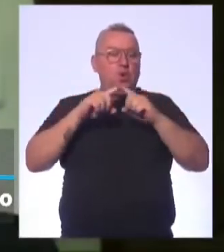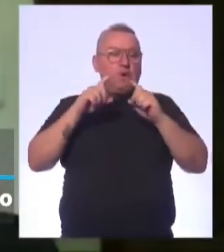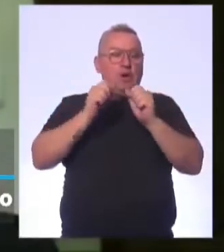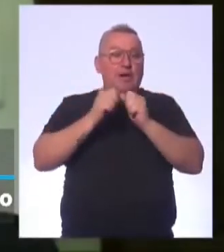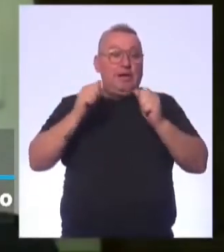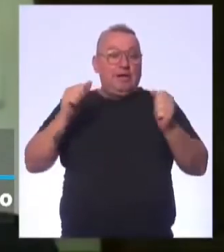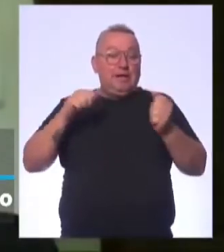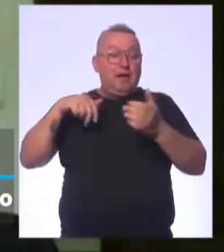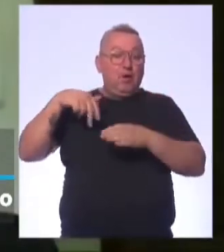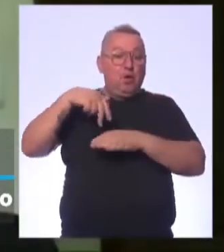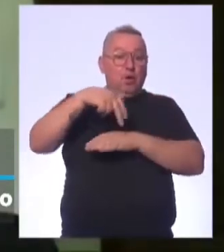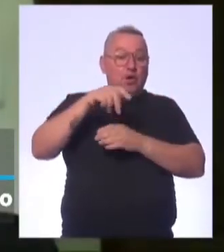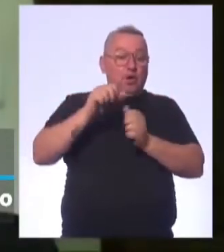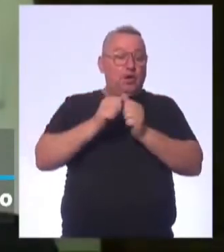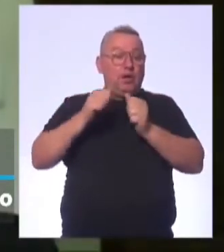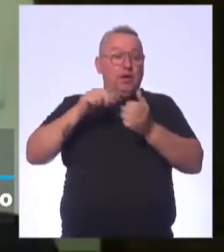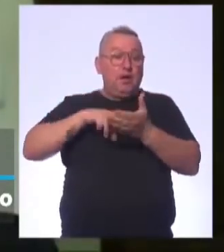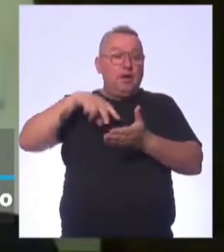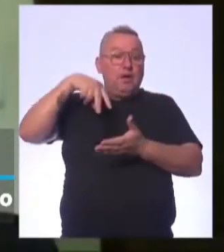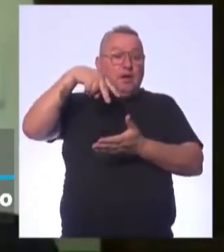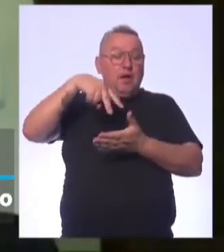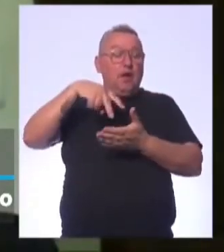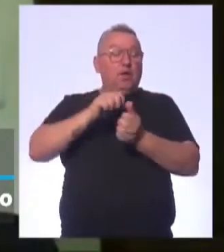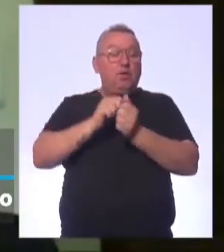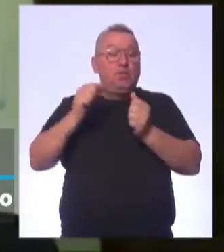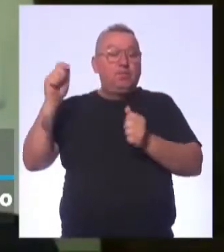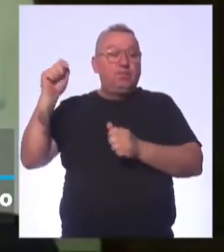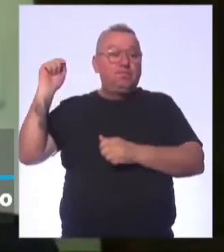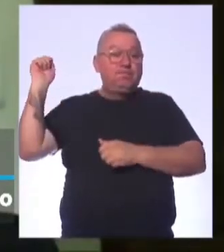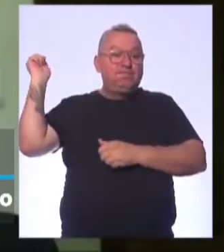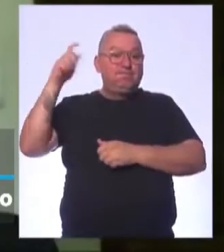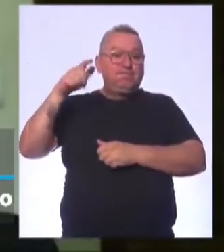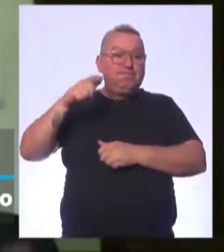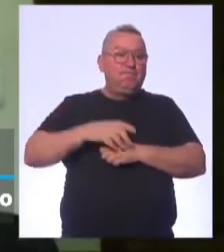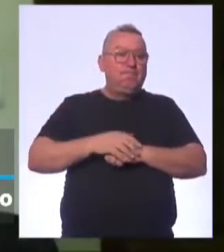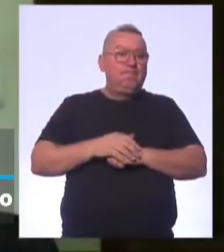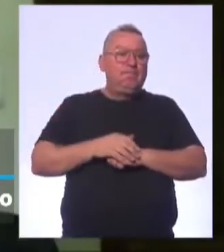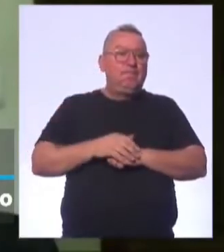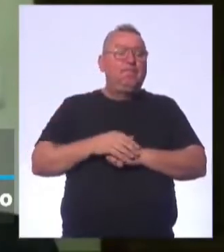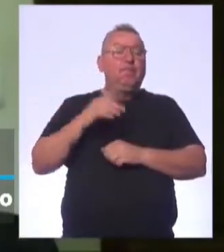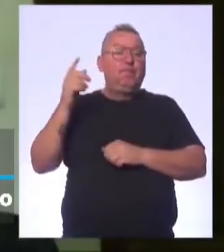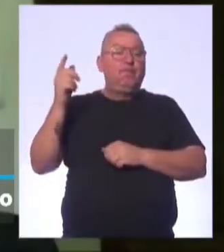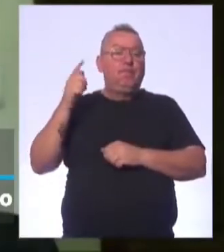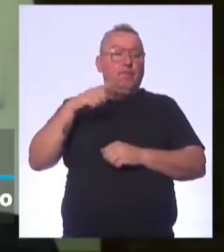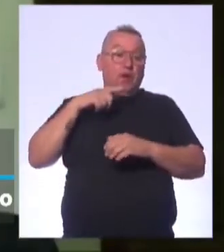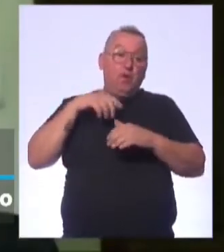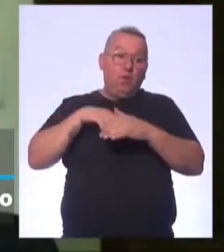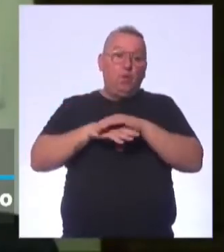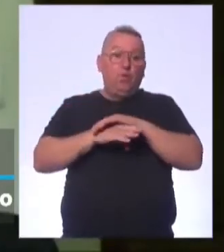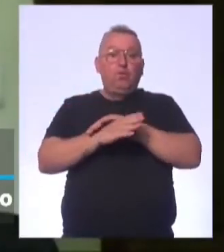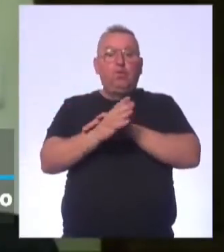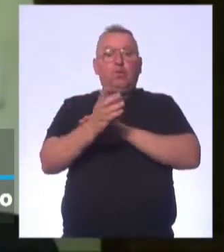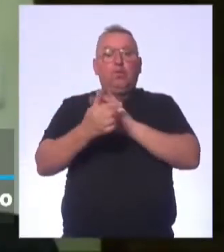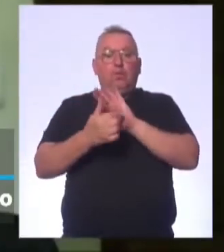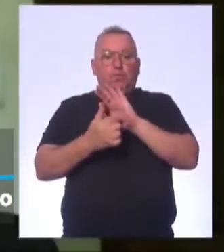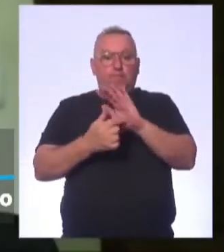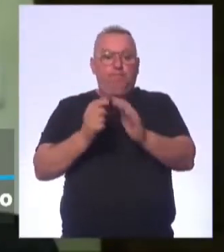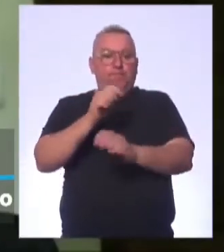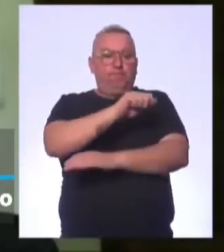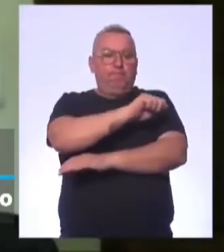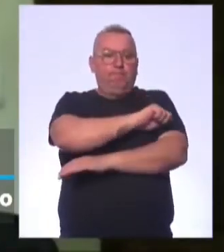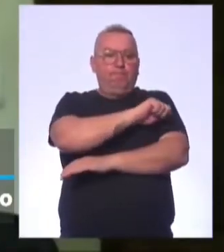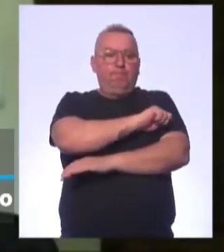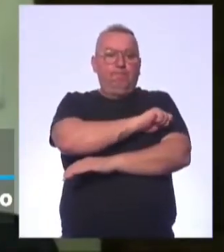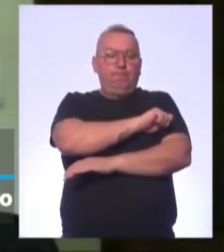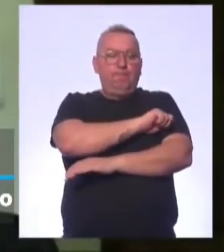salto, tem lançamento. Então, a gente, eu costumo passar para esses alunos.